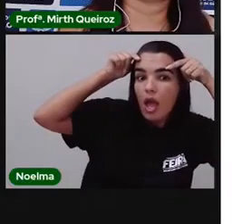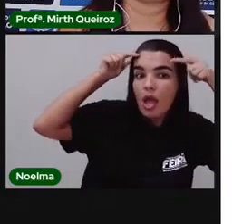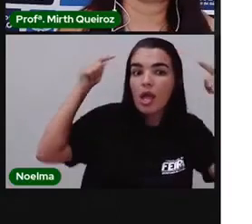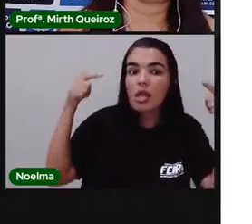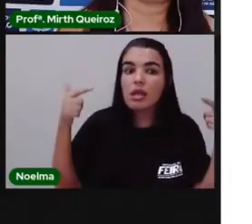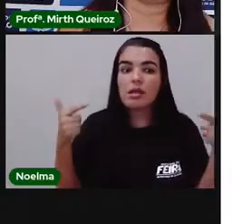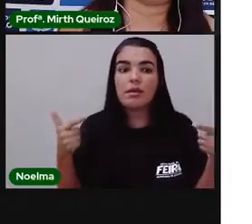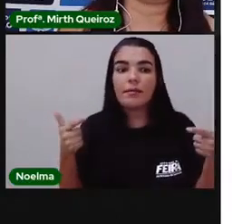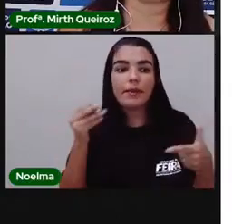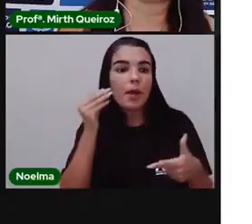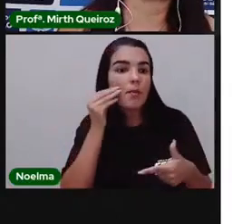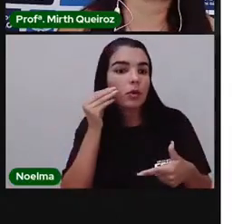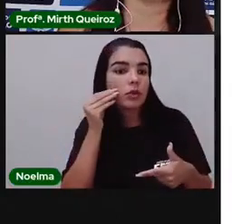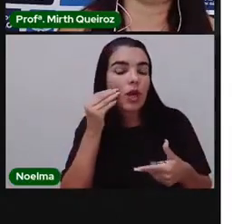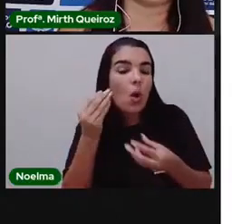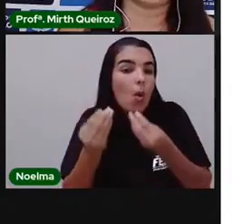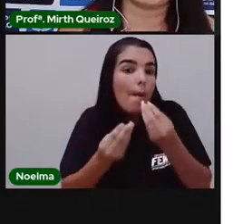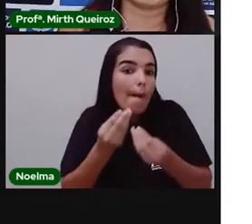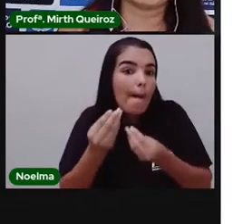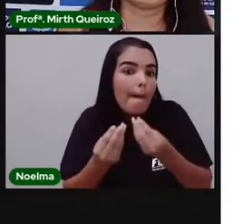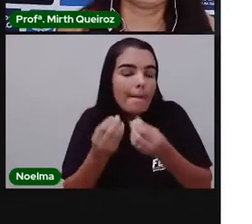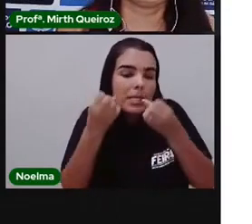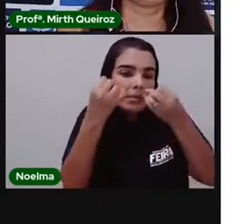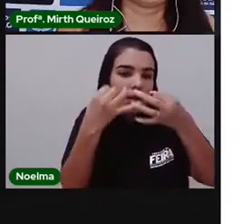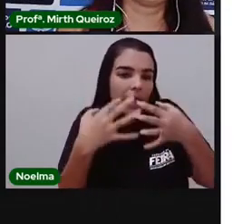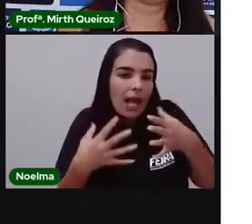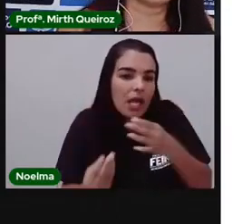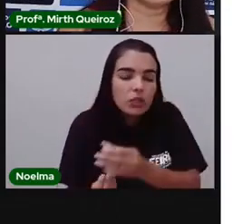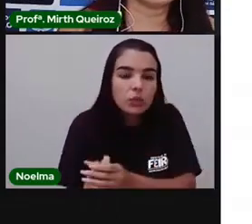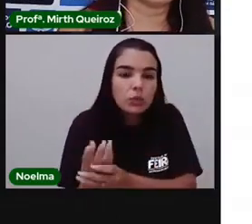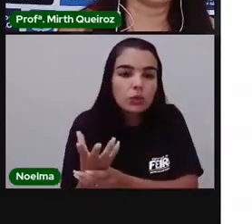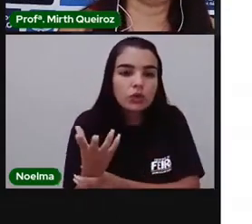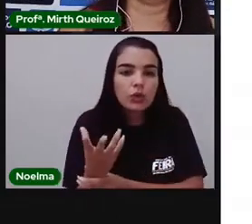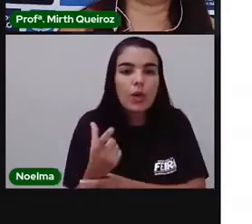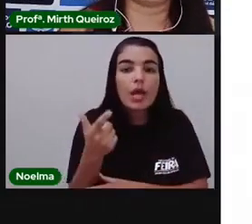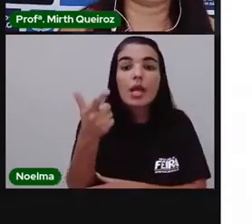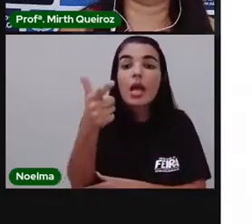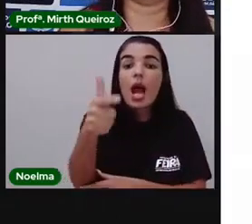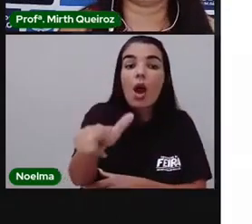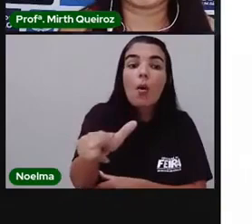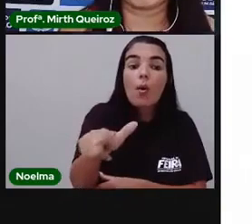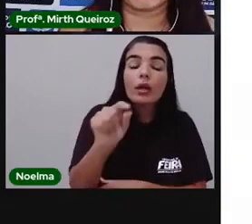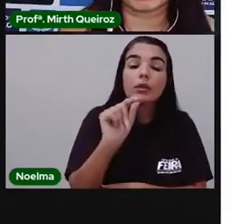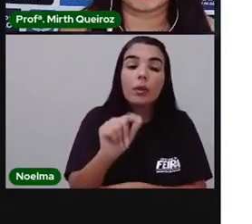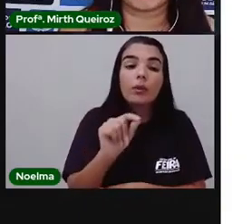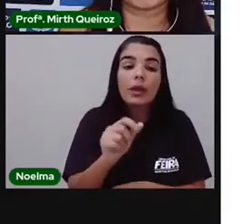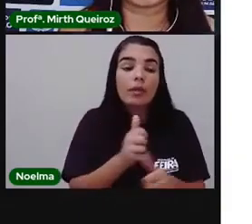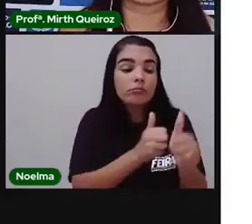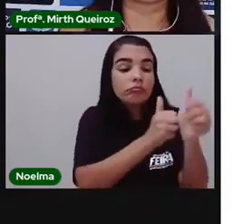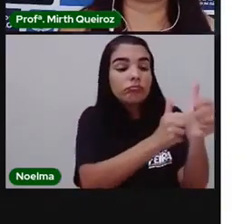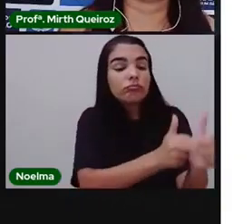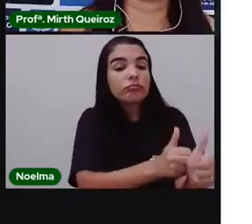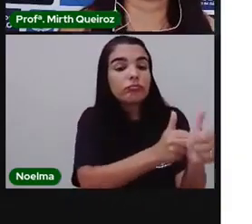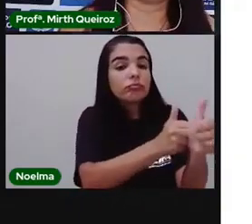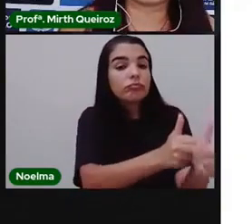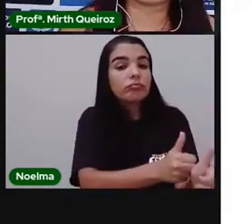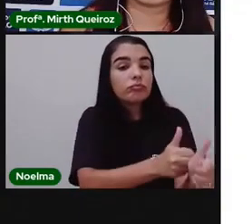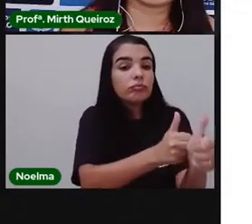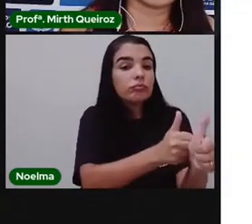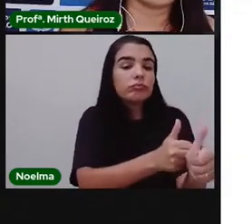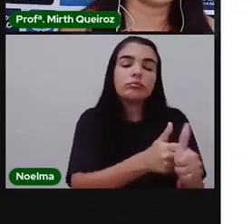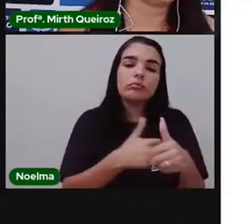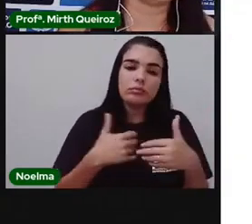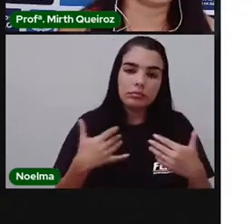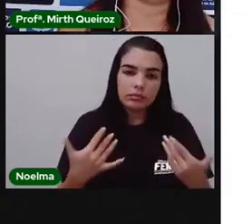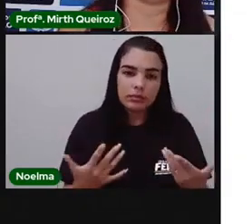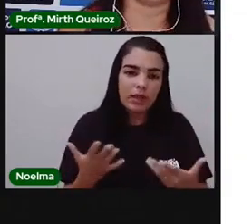utilizado para explicar como foi que surgiu o tangrã. E a outra lenda, o discípulo e o mestre. Que tal a gente